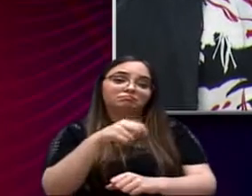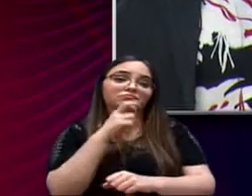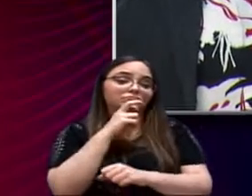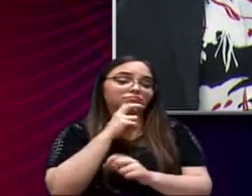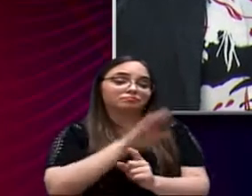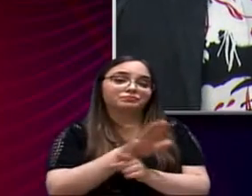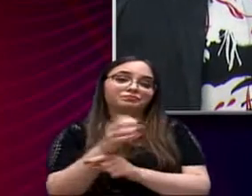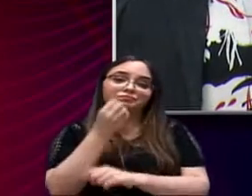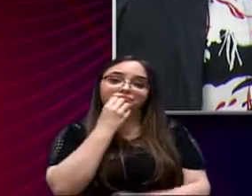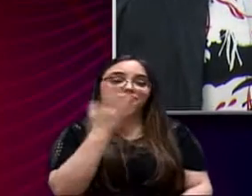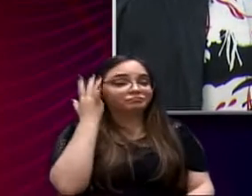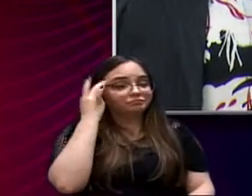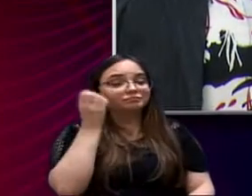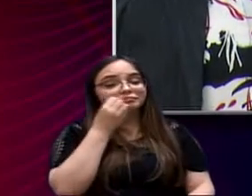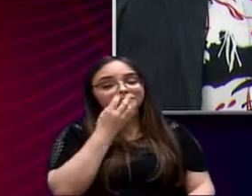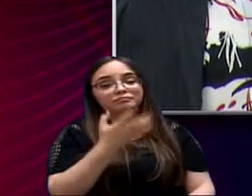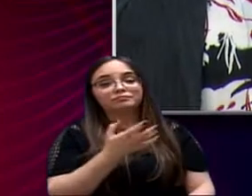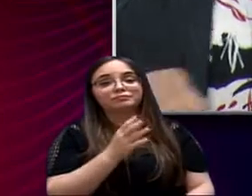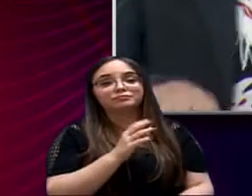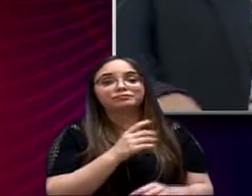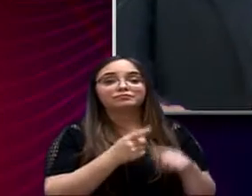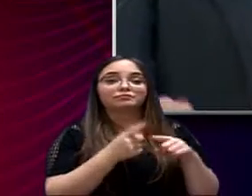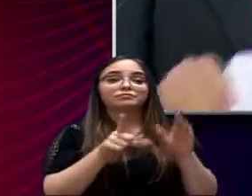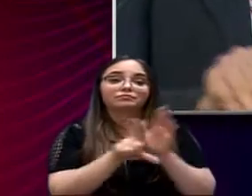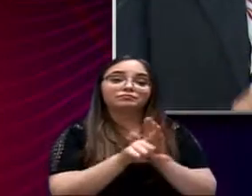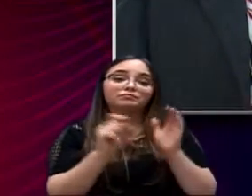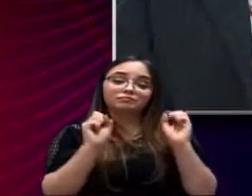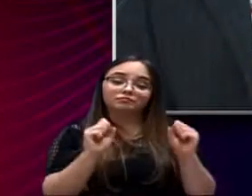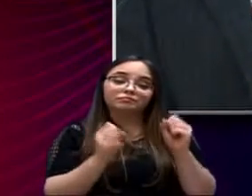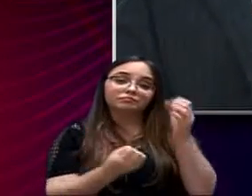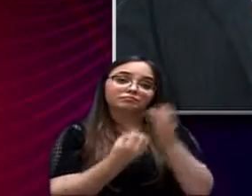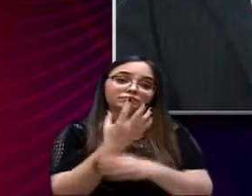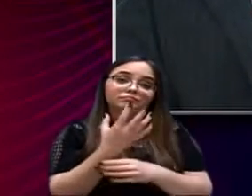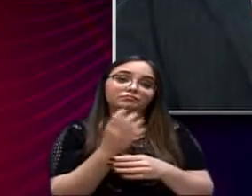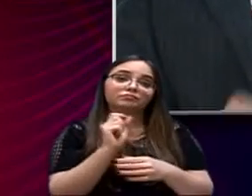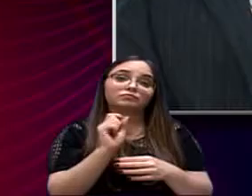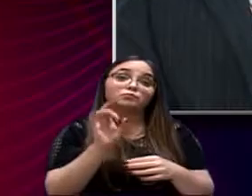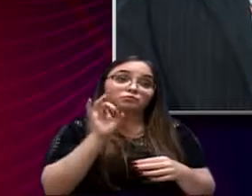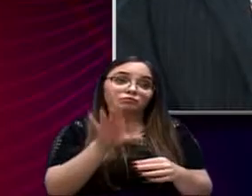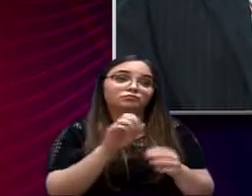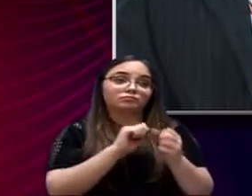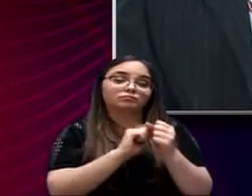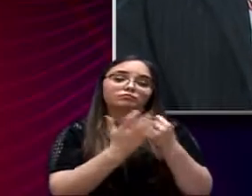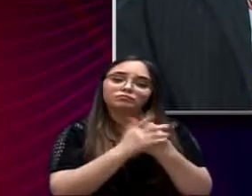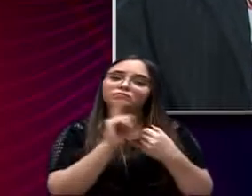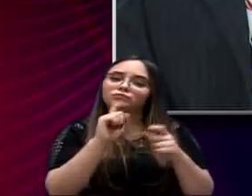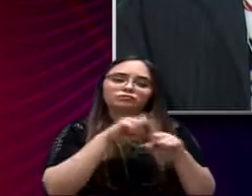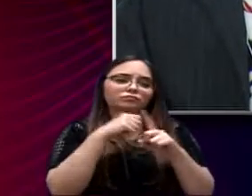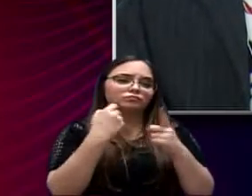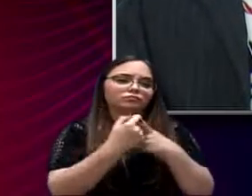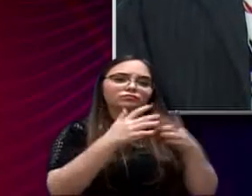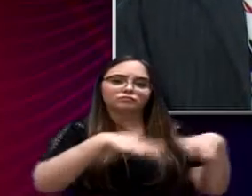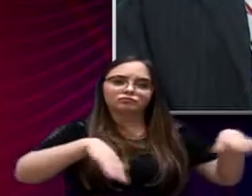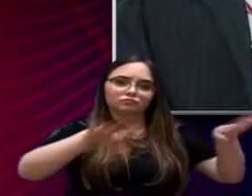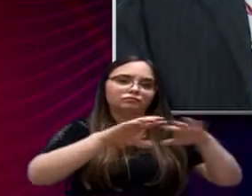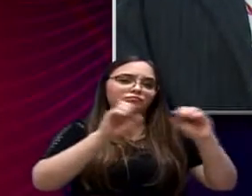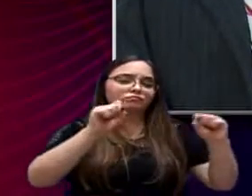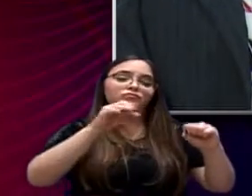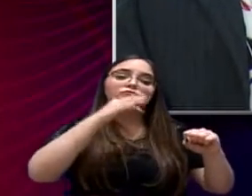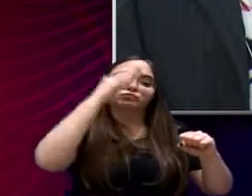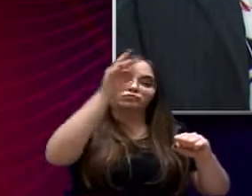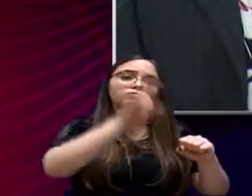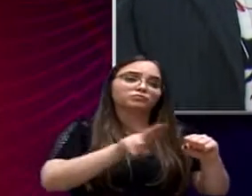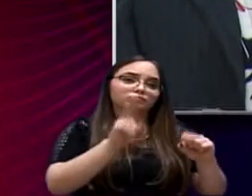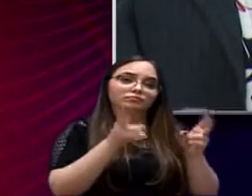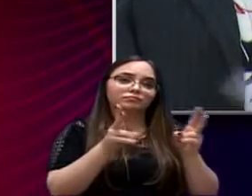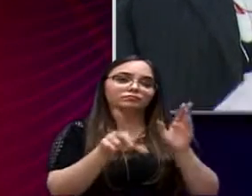Sorocaba. Eu acho isso legal. Tem que ser uma lei que tem que ser construída para a sociedade, a média e longo prazo. Entendeu,